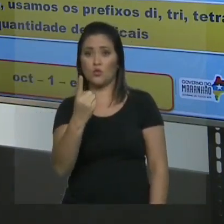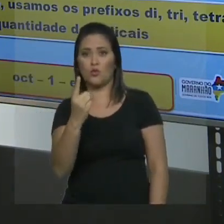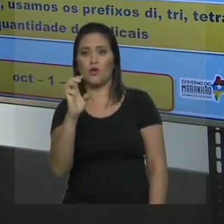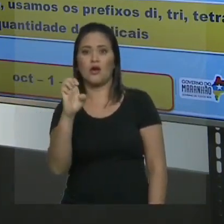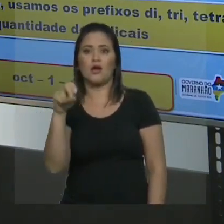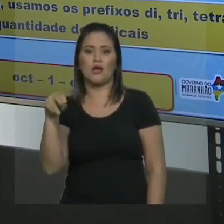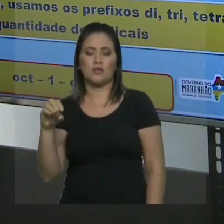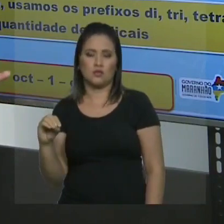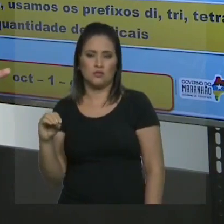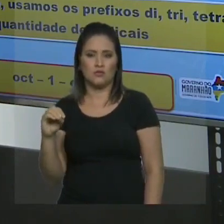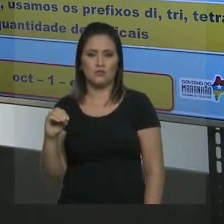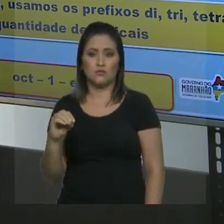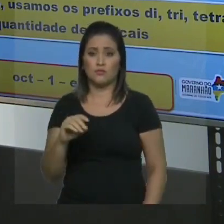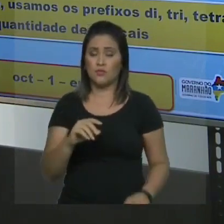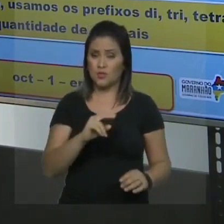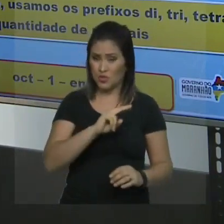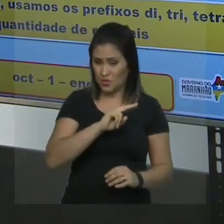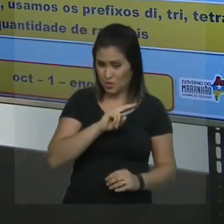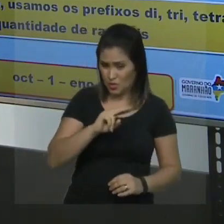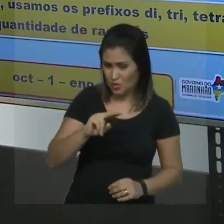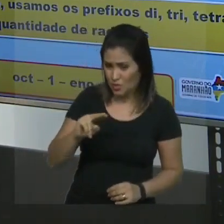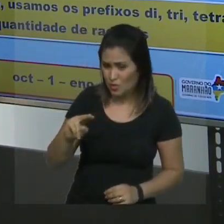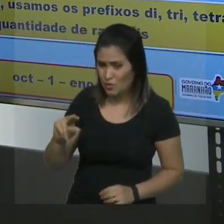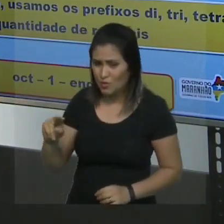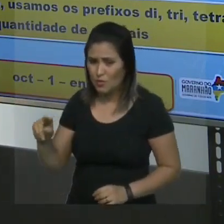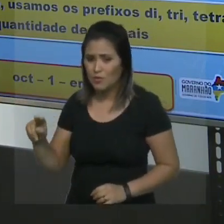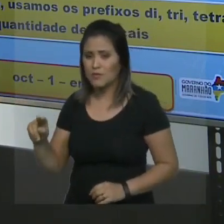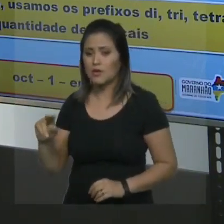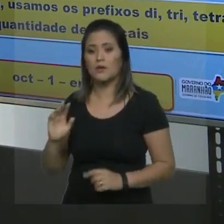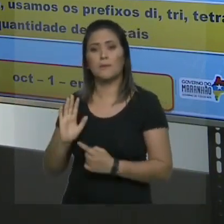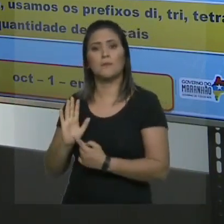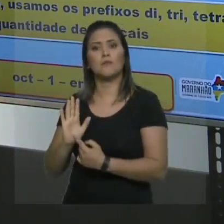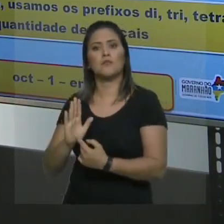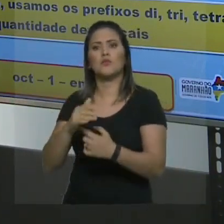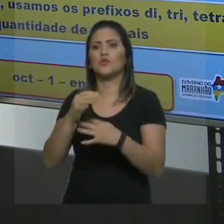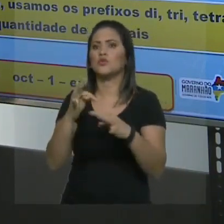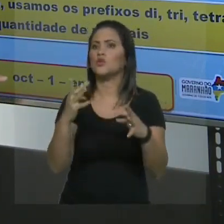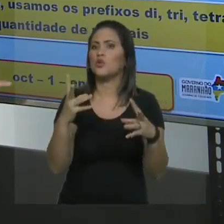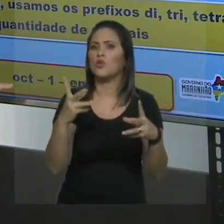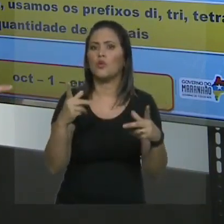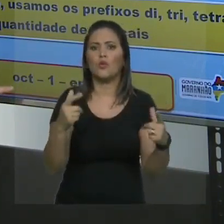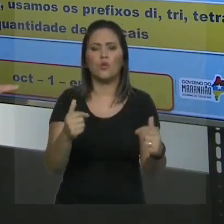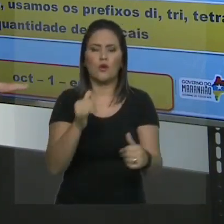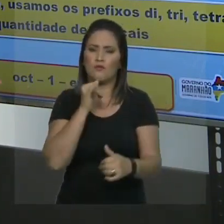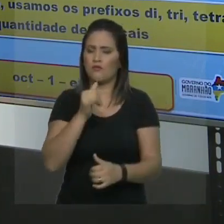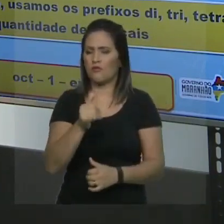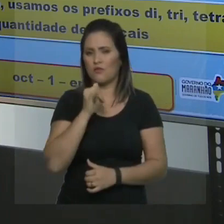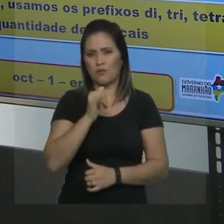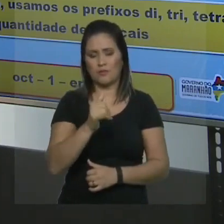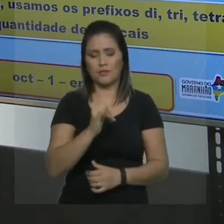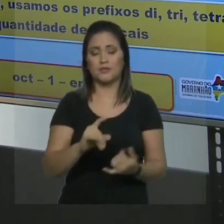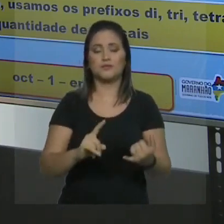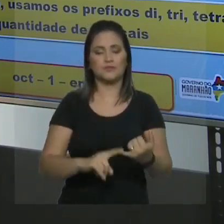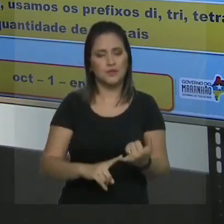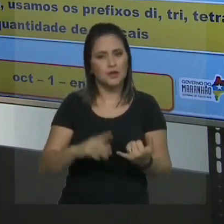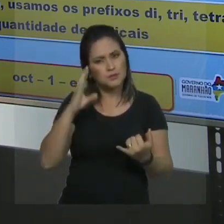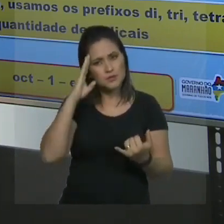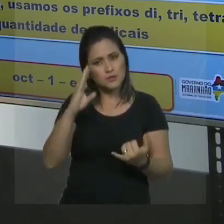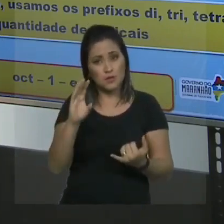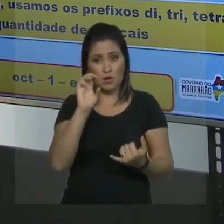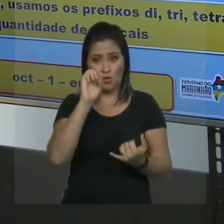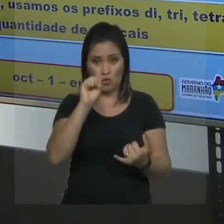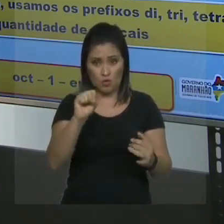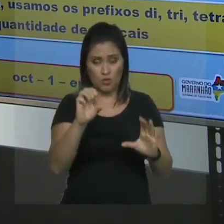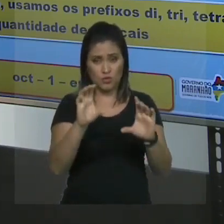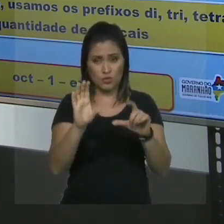Perceba, pessoal, que o nome do composto orgânico dá todas as informações que a cadeia tem. É uma cadeia principal com 8 carbonos, que tem uma